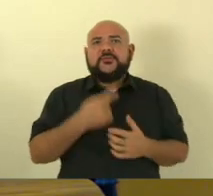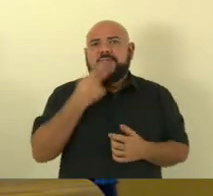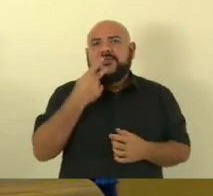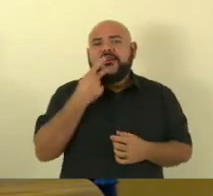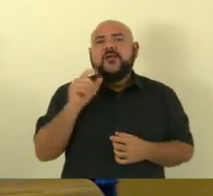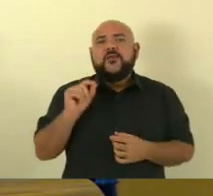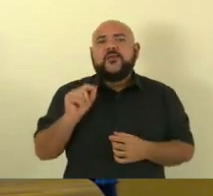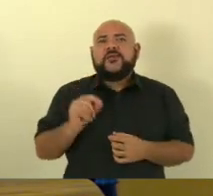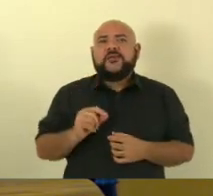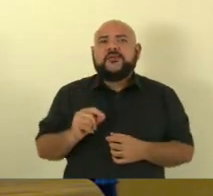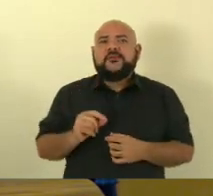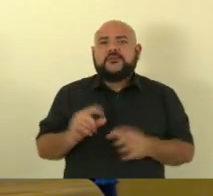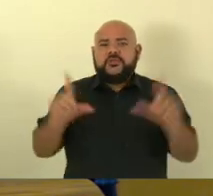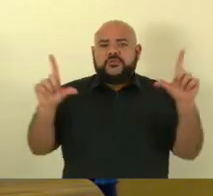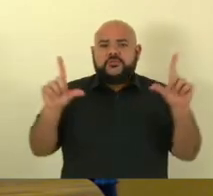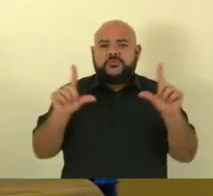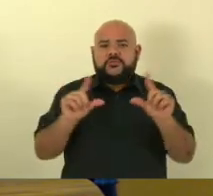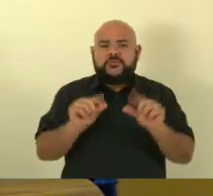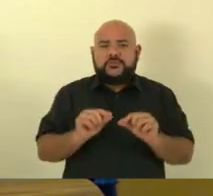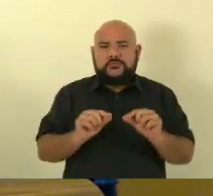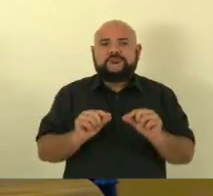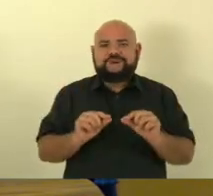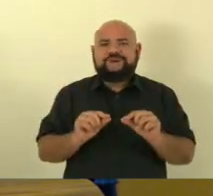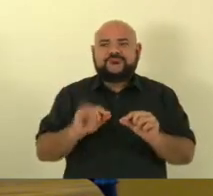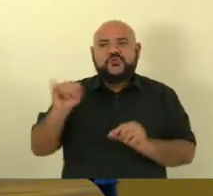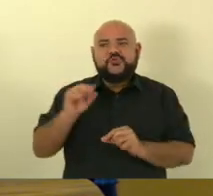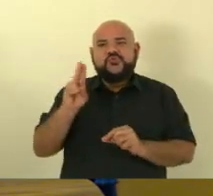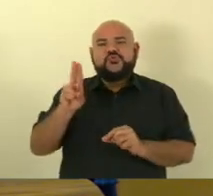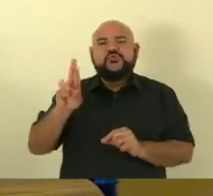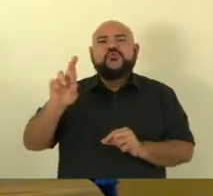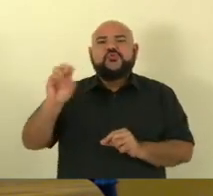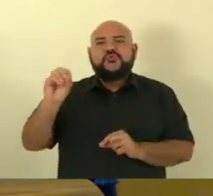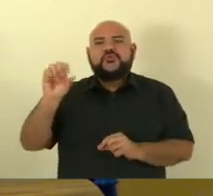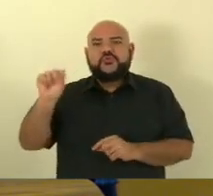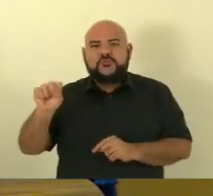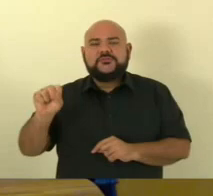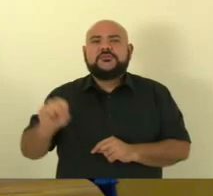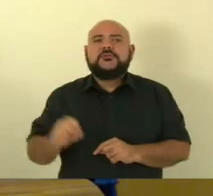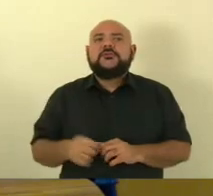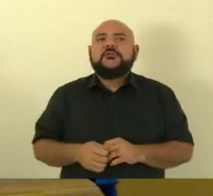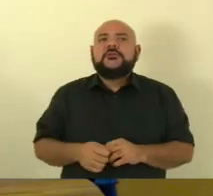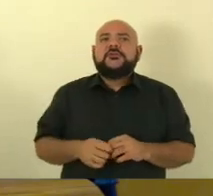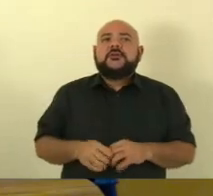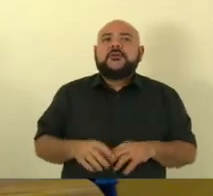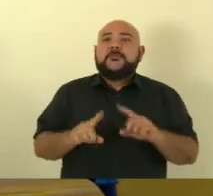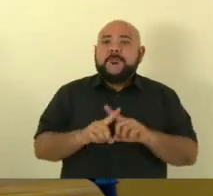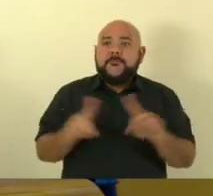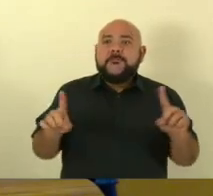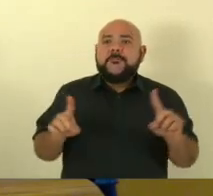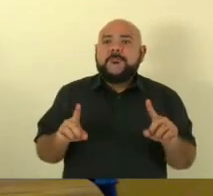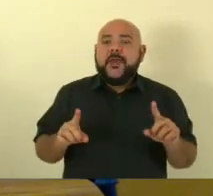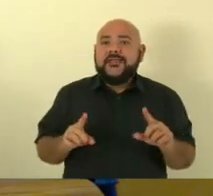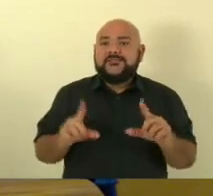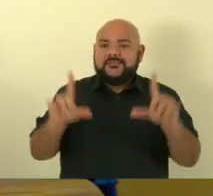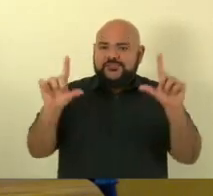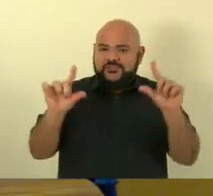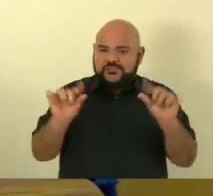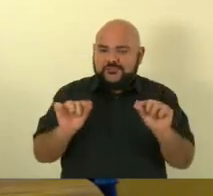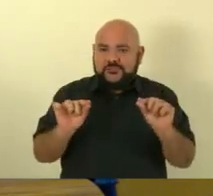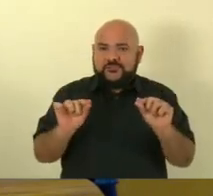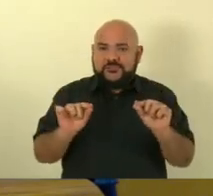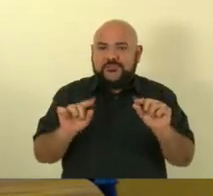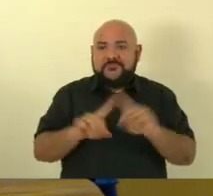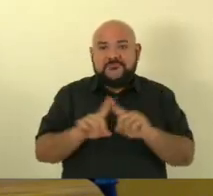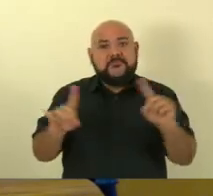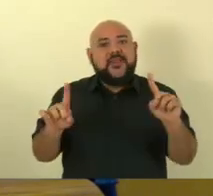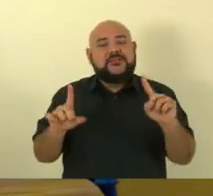a taxa de juros no Brasil. Mas aí é cair a taxa de juros com segurança com